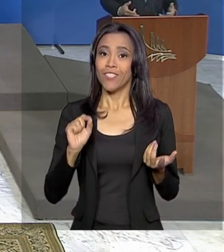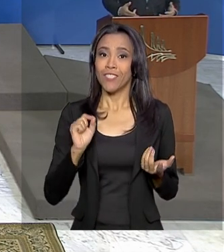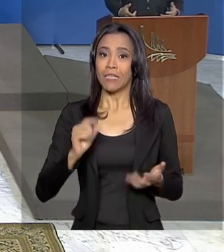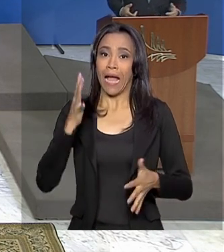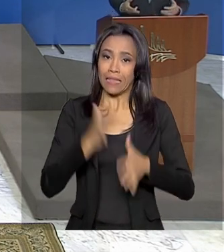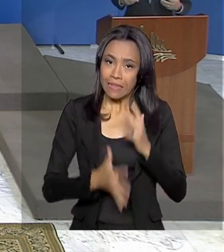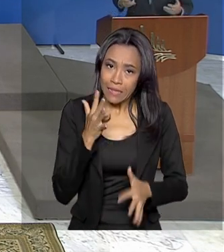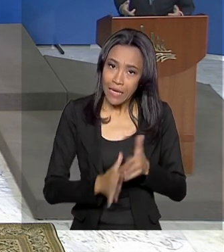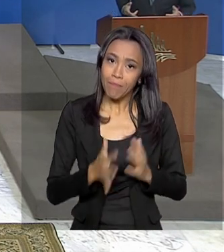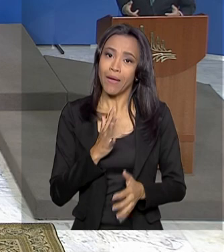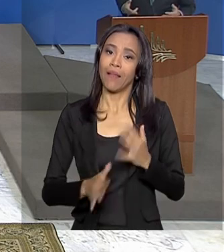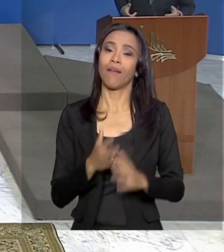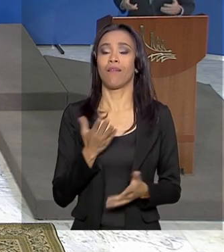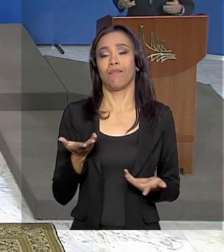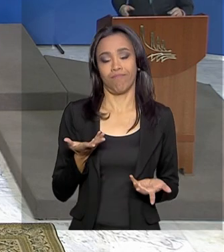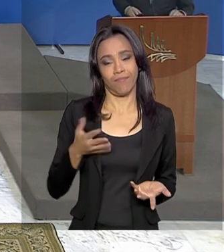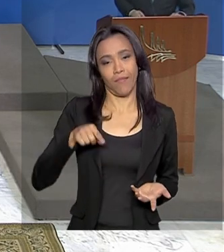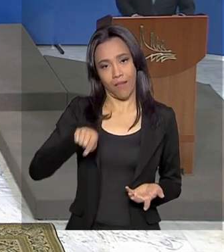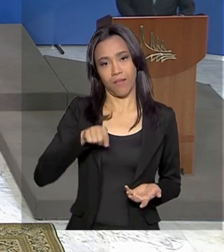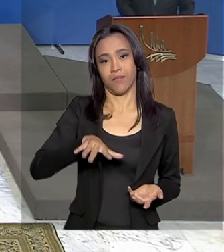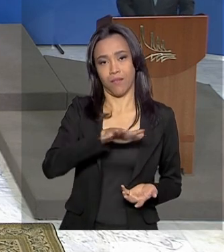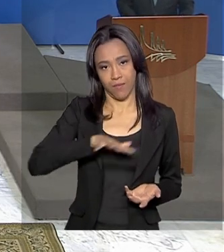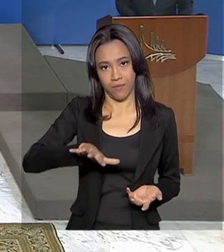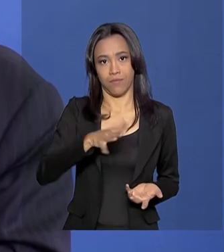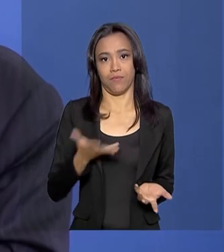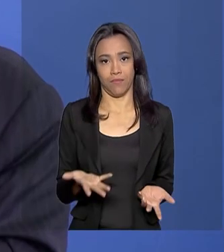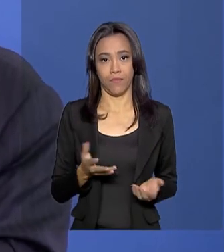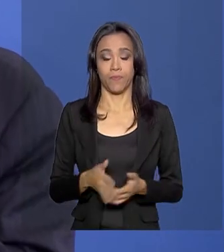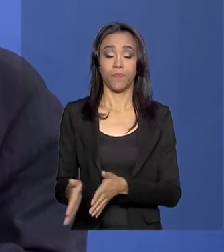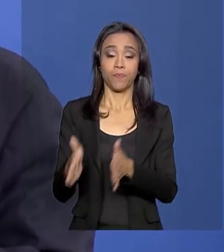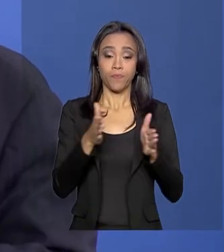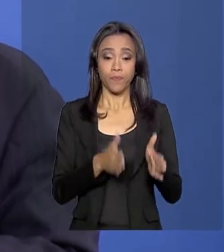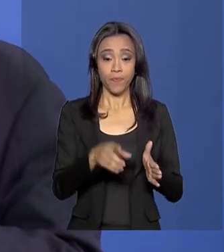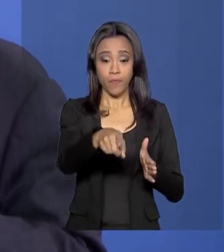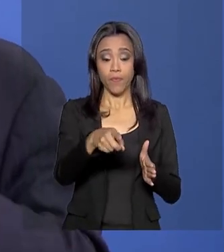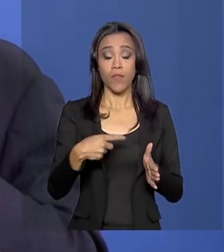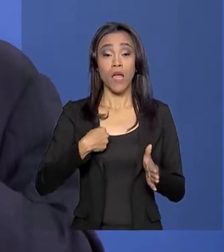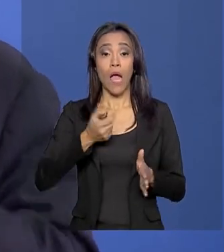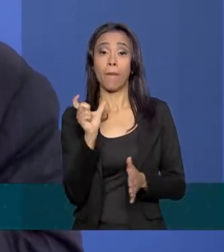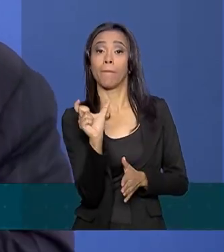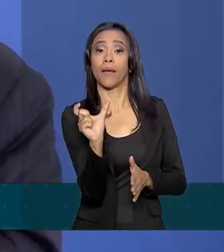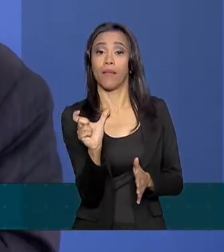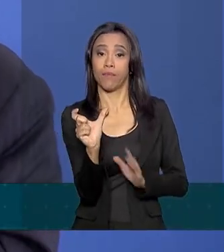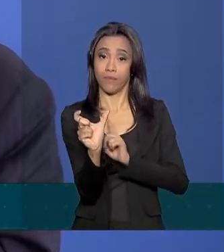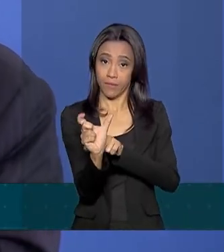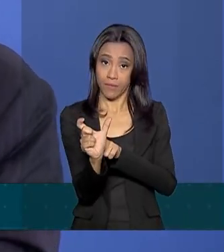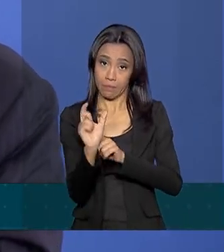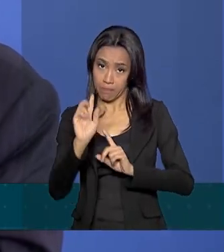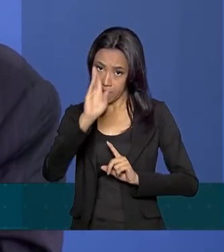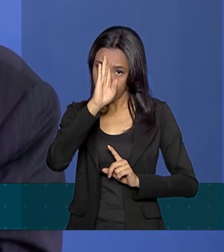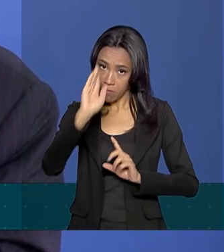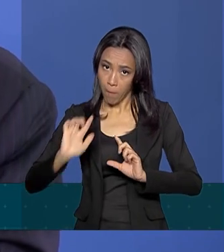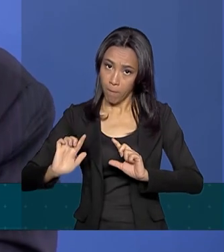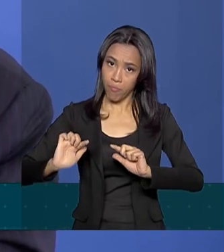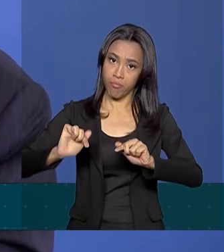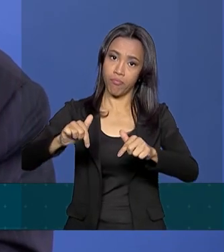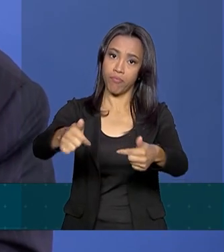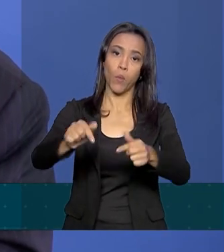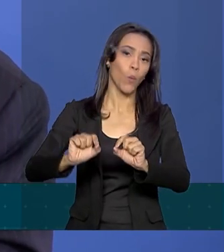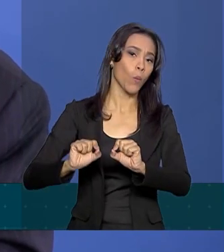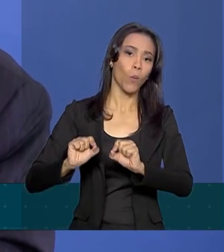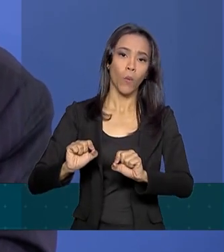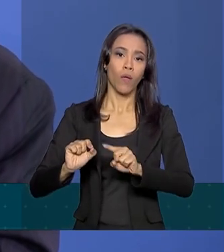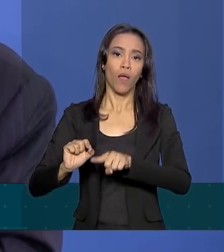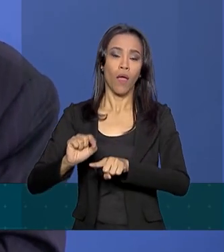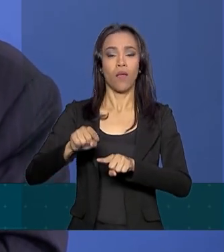burocráticos para quem quer empreender nesse país. A palavra de ordem, justamente logo após a